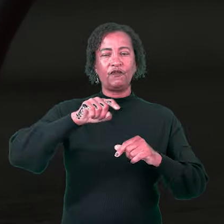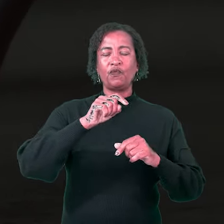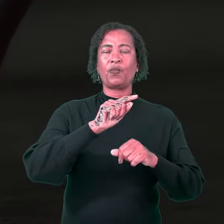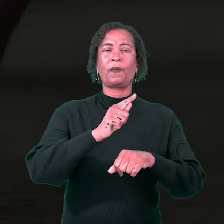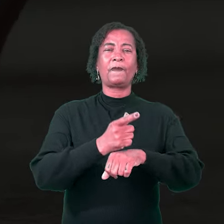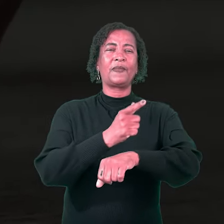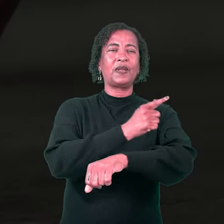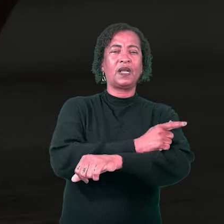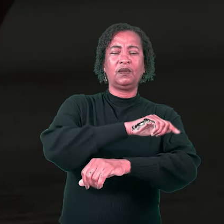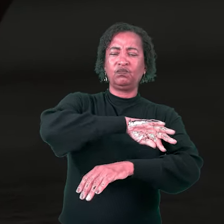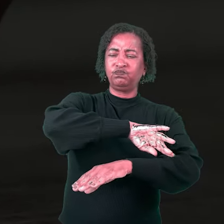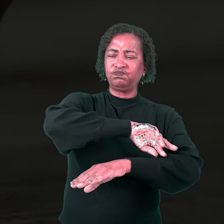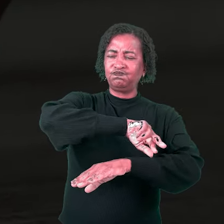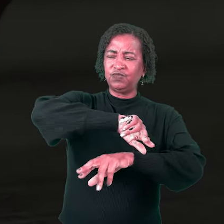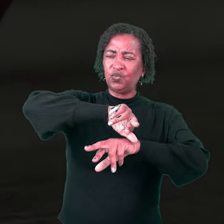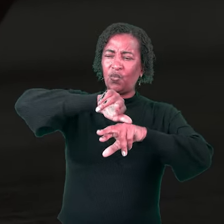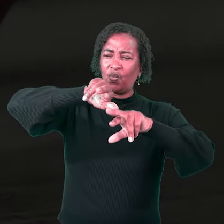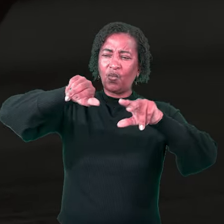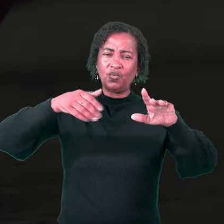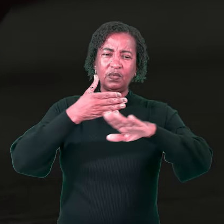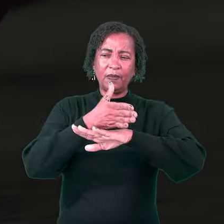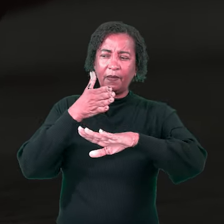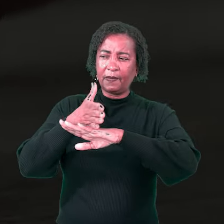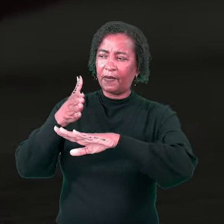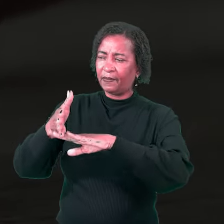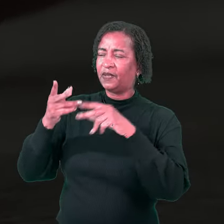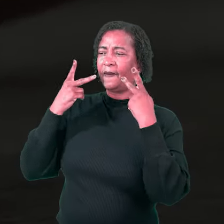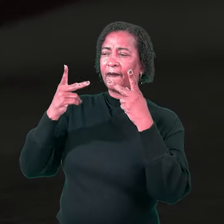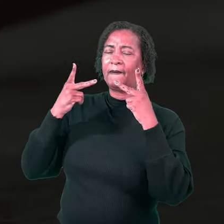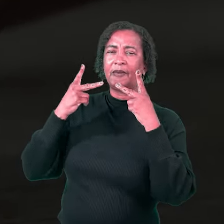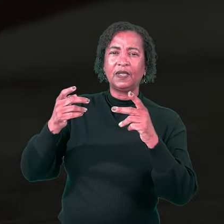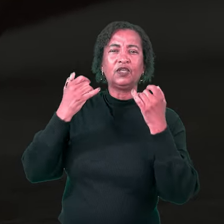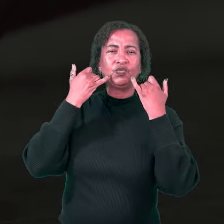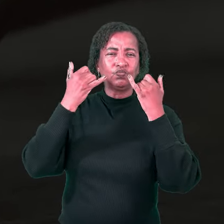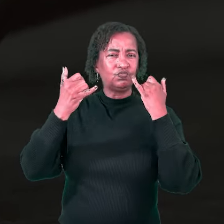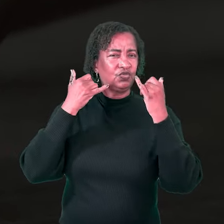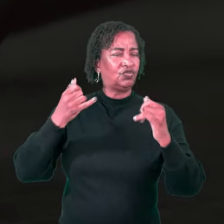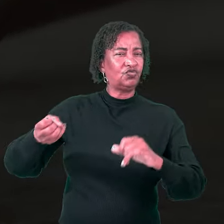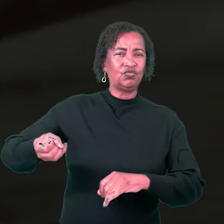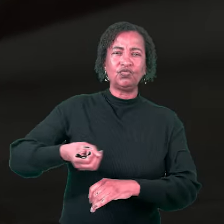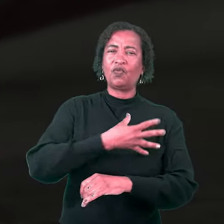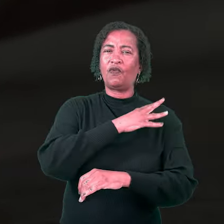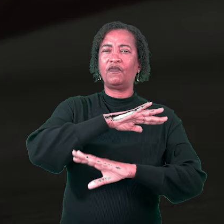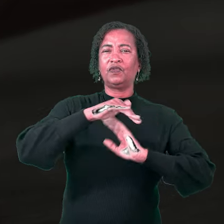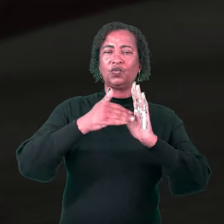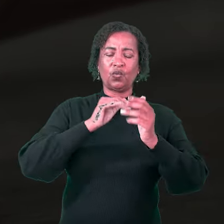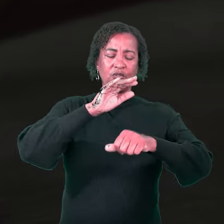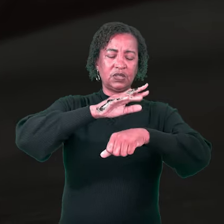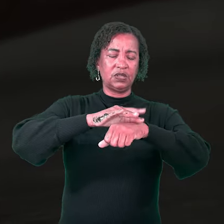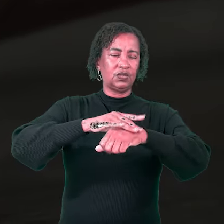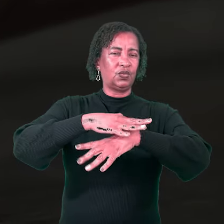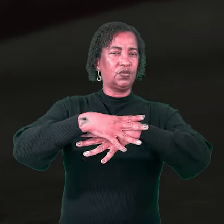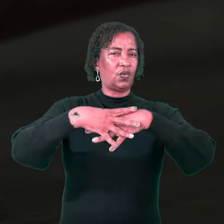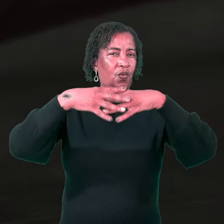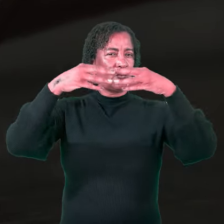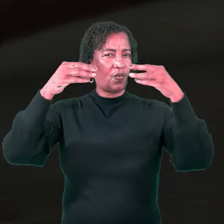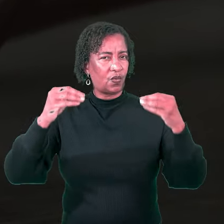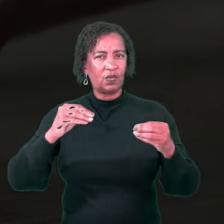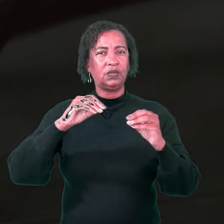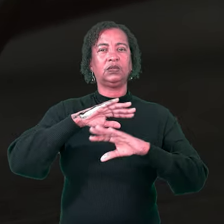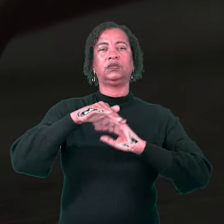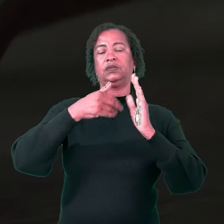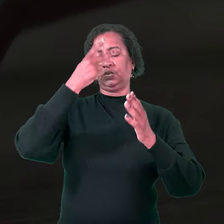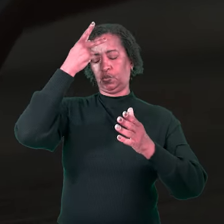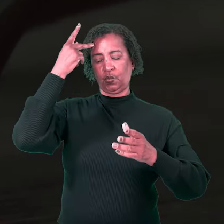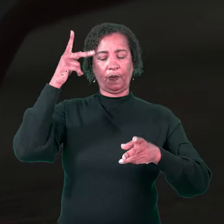toda a Galileia, ensinando nas sinagogas deles, pregando as boas-novas do reino e curando todas as enfermidades e doenças